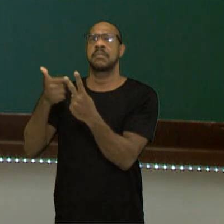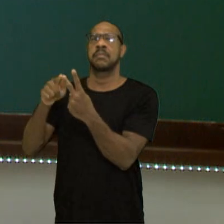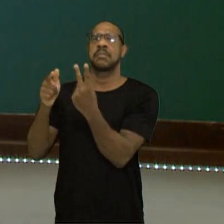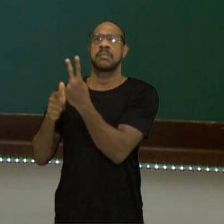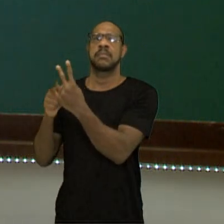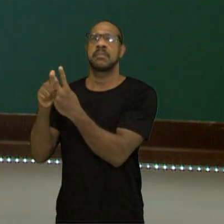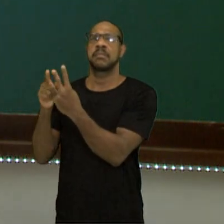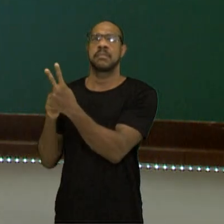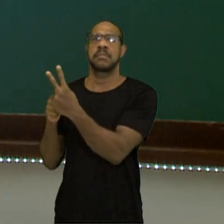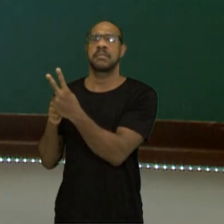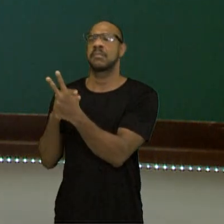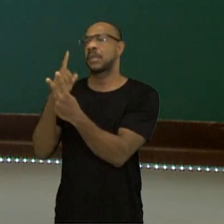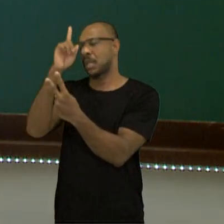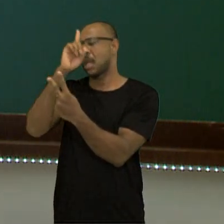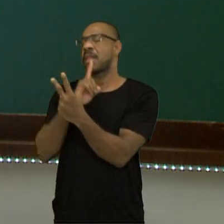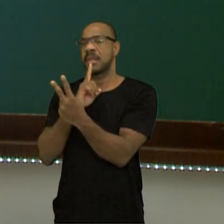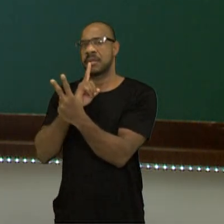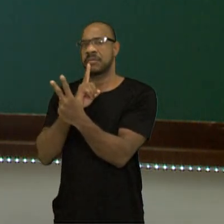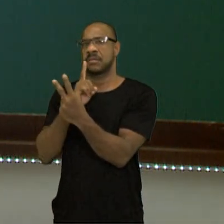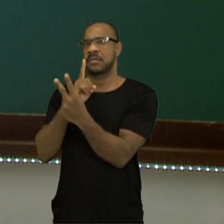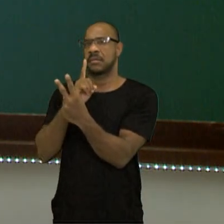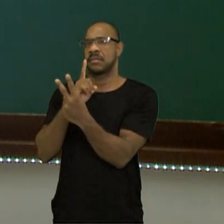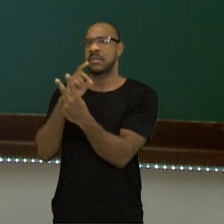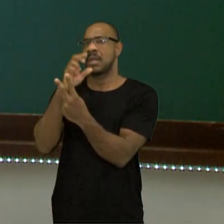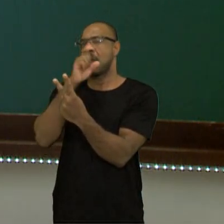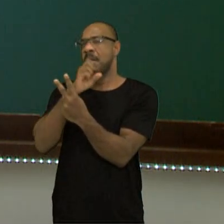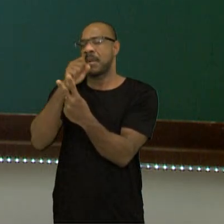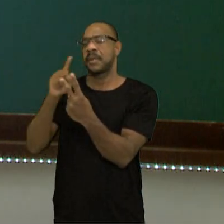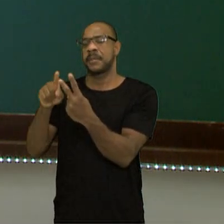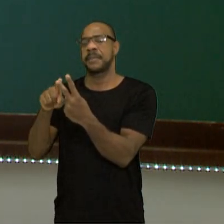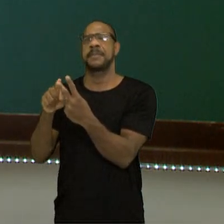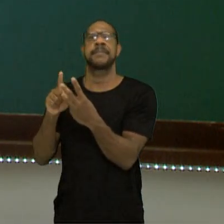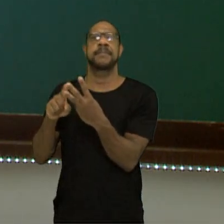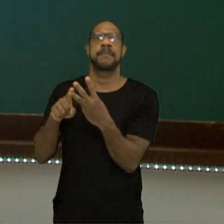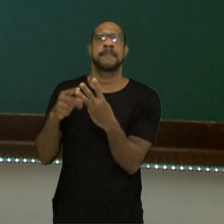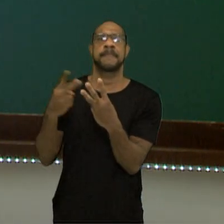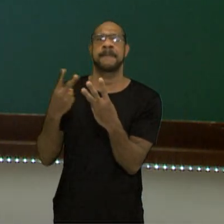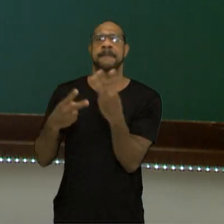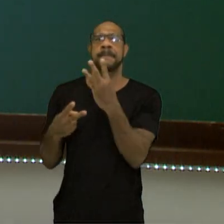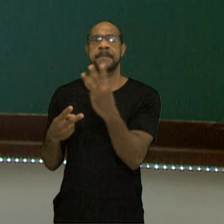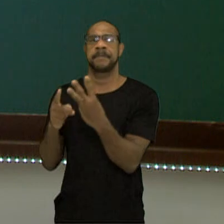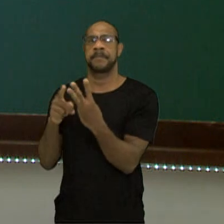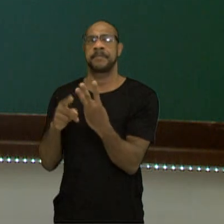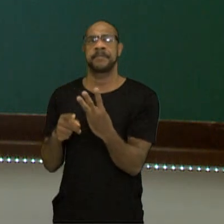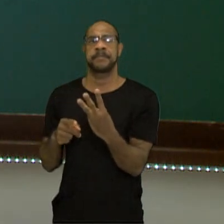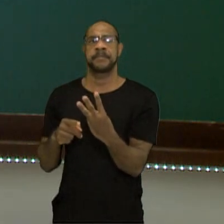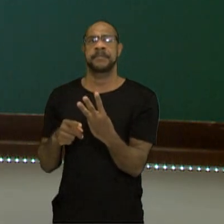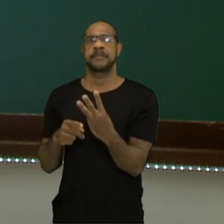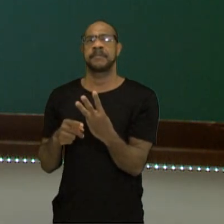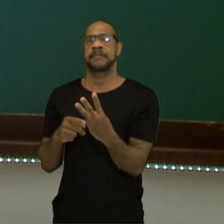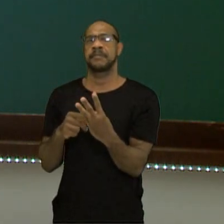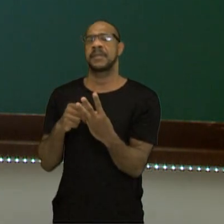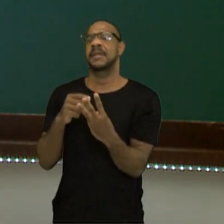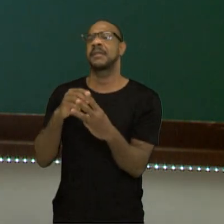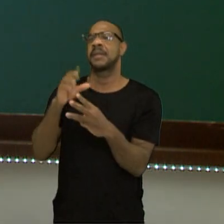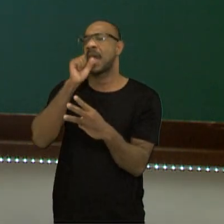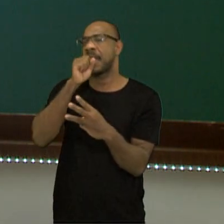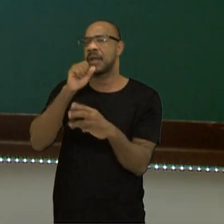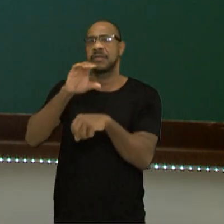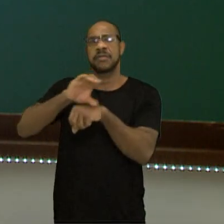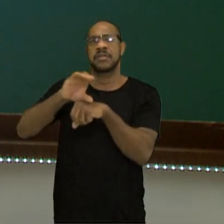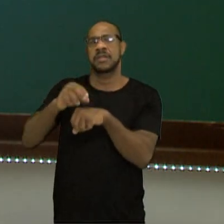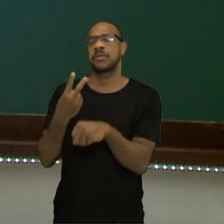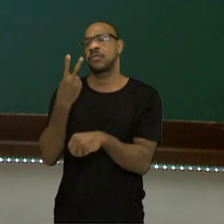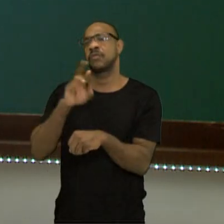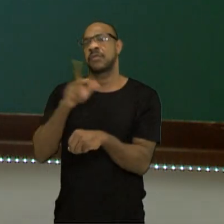laranja e amarelo. Dois elementos diferentes. No terceiro, laranja com cinza. Dois elementos diferentes